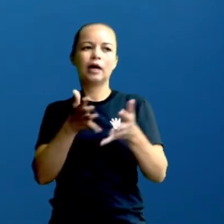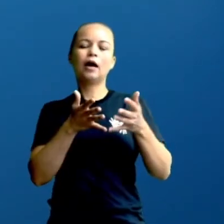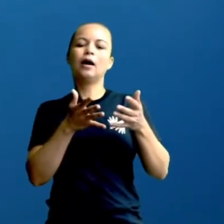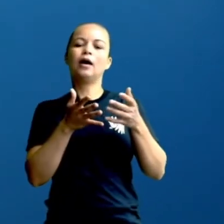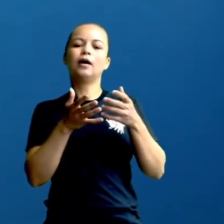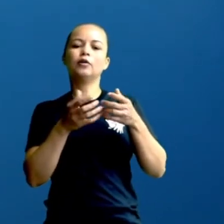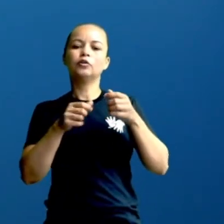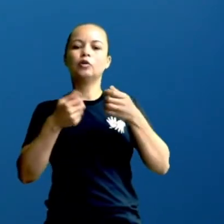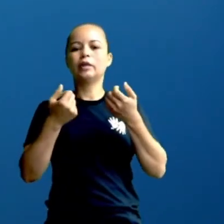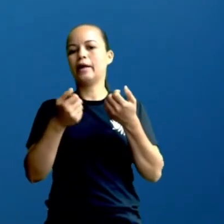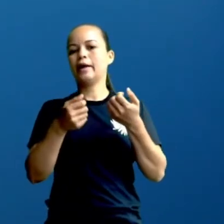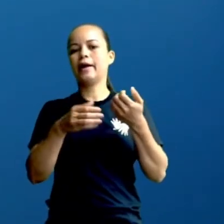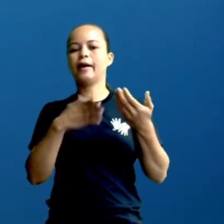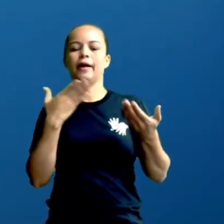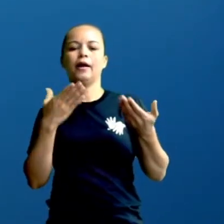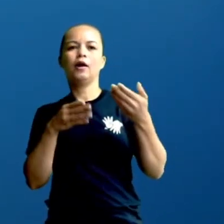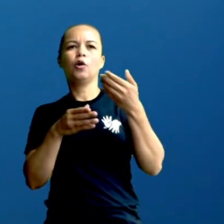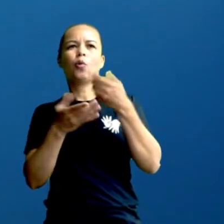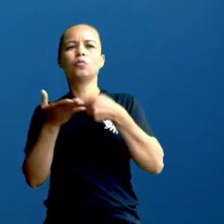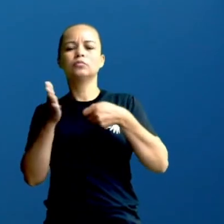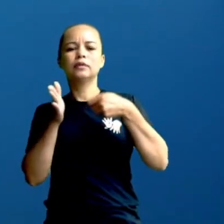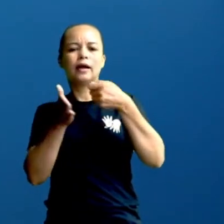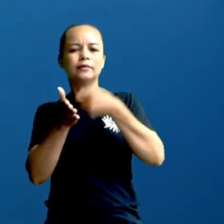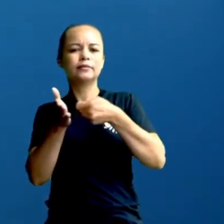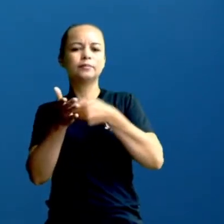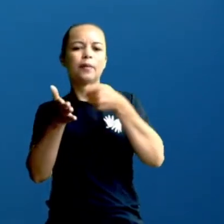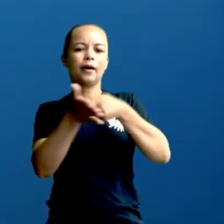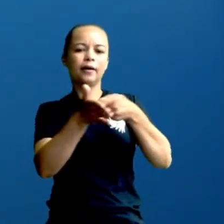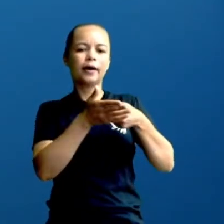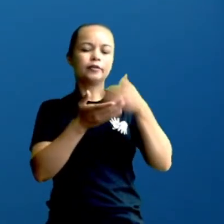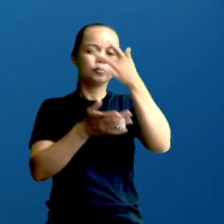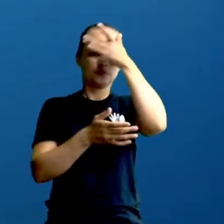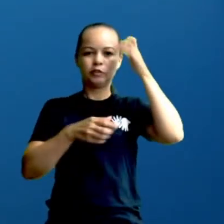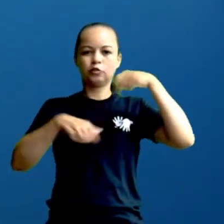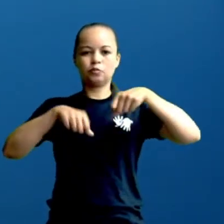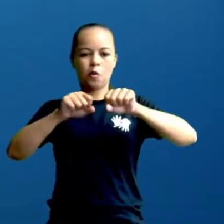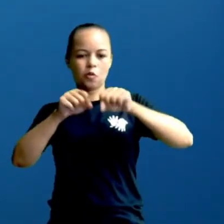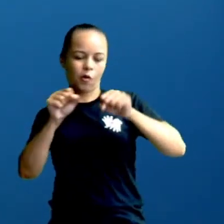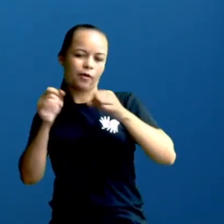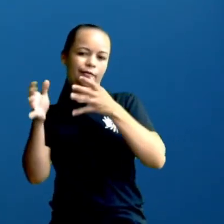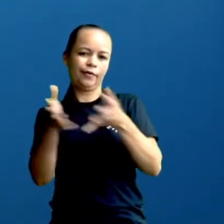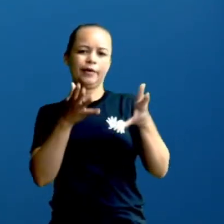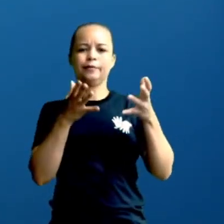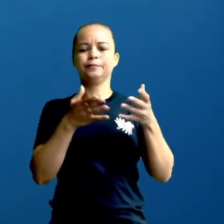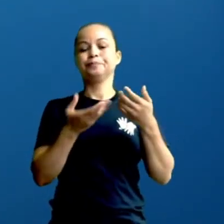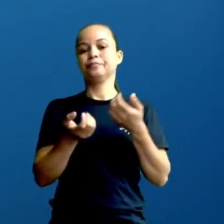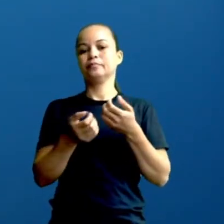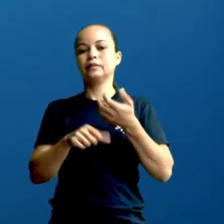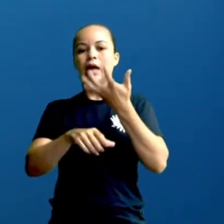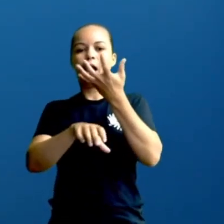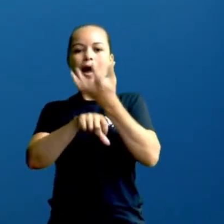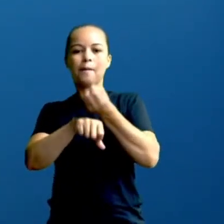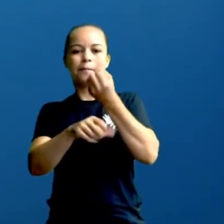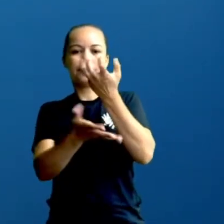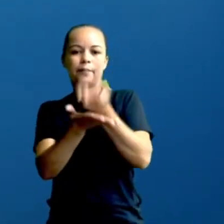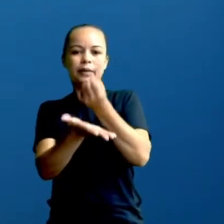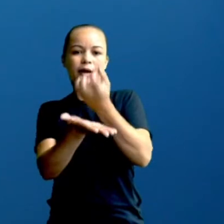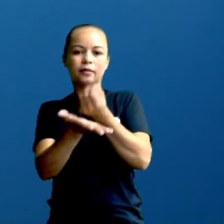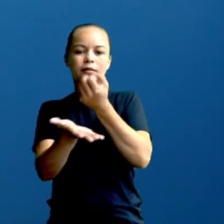motoqueiros para levar a feira em casa, carros, né? Aplicativos também de automóveis.